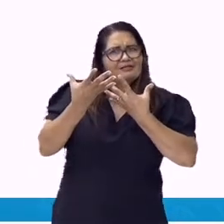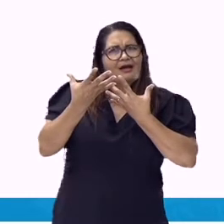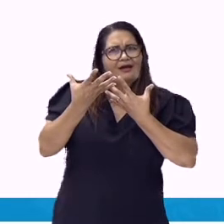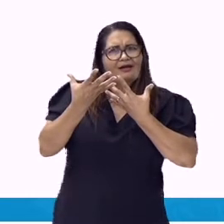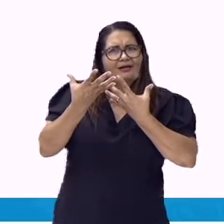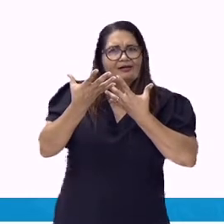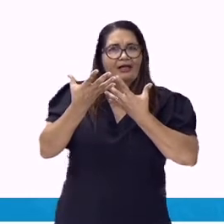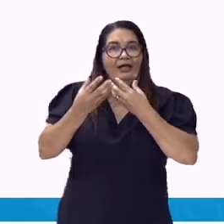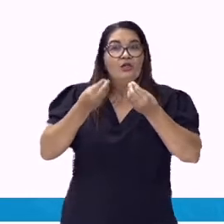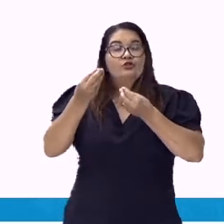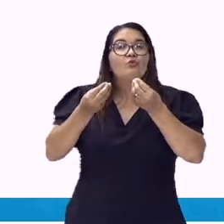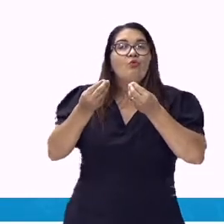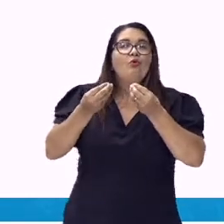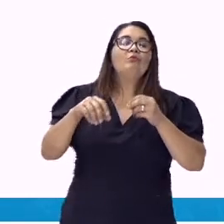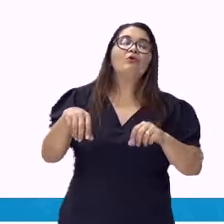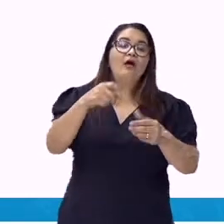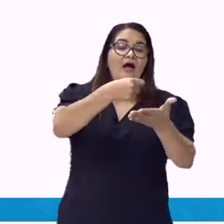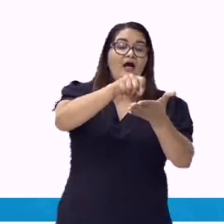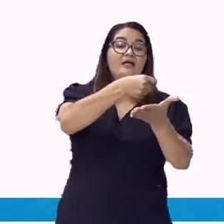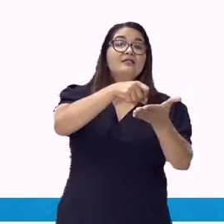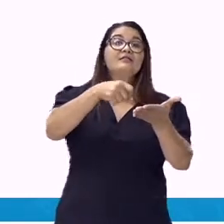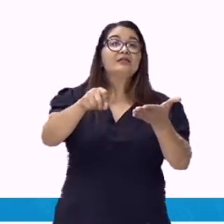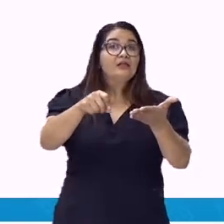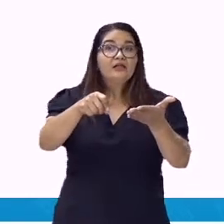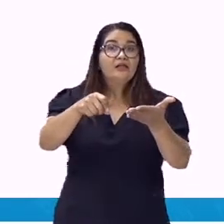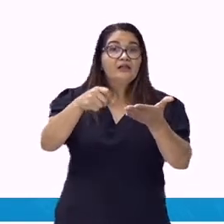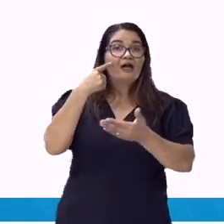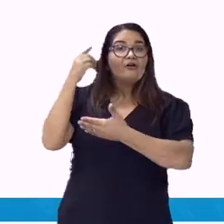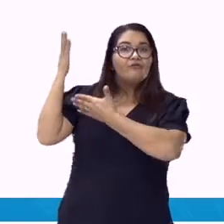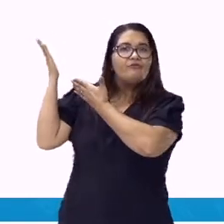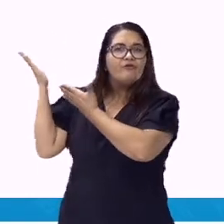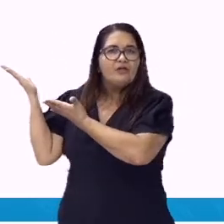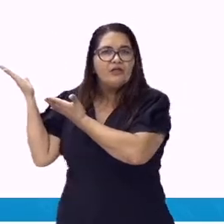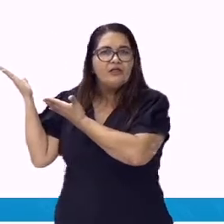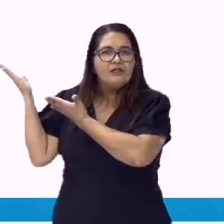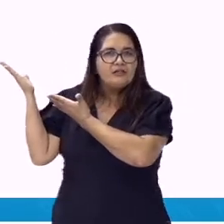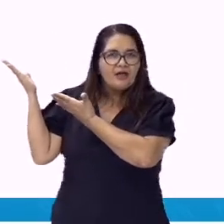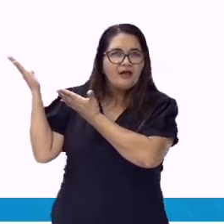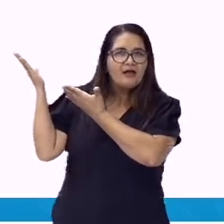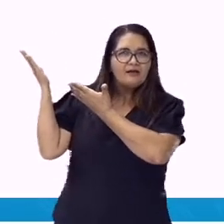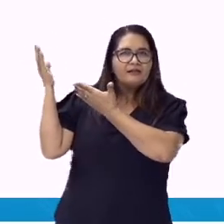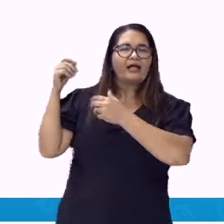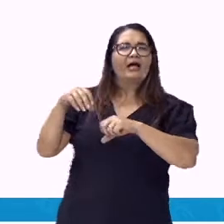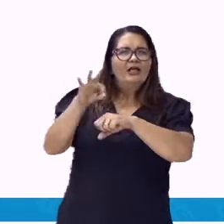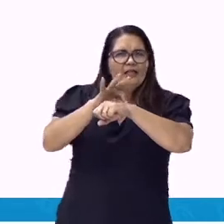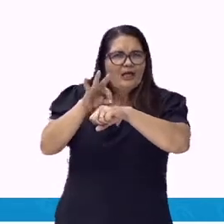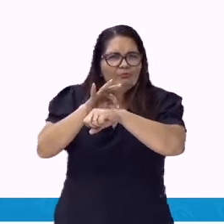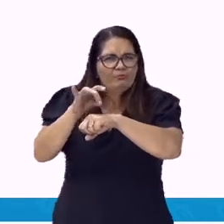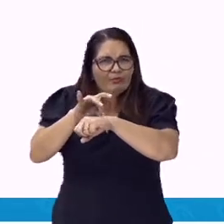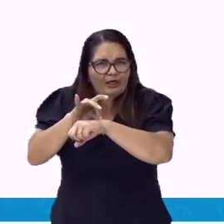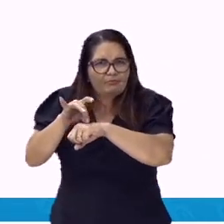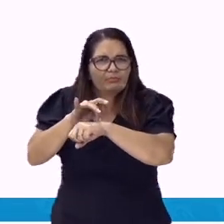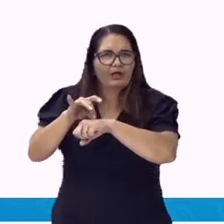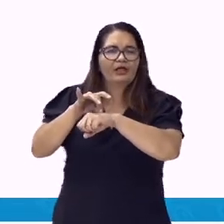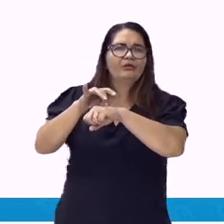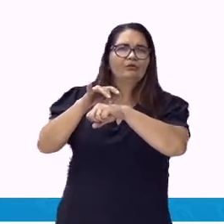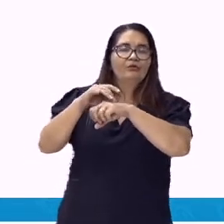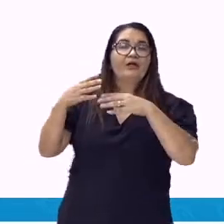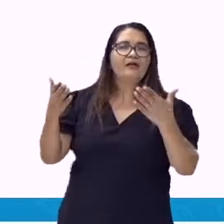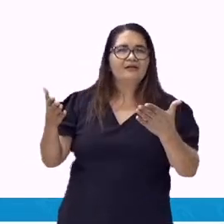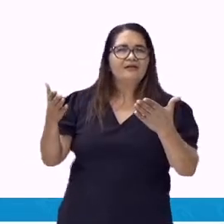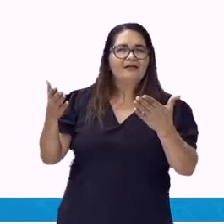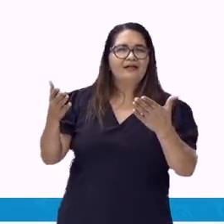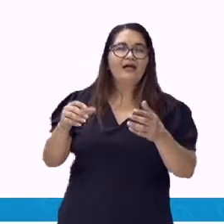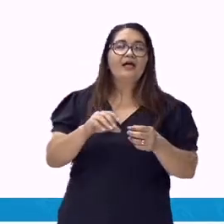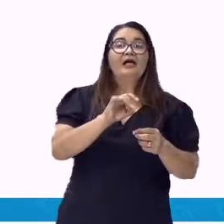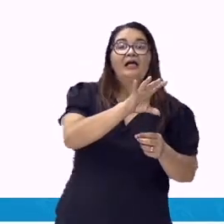indefinido. São eles, cada qual, cada um, quantos quer que, qualquer um, quem quer